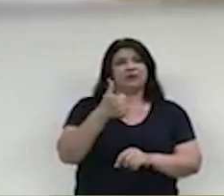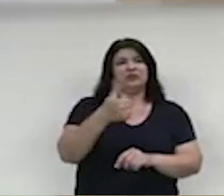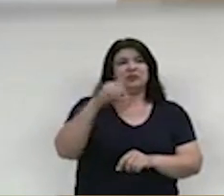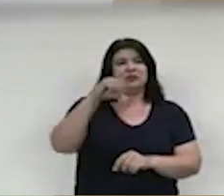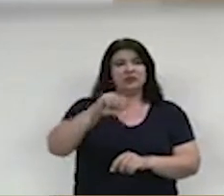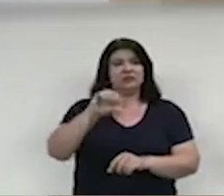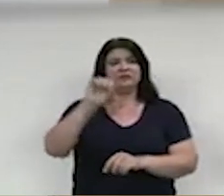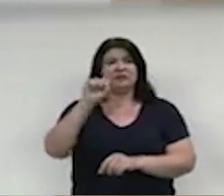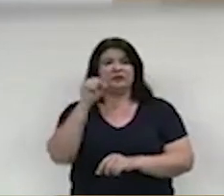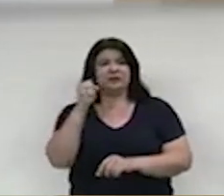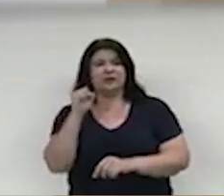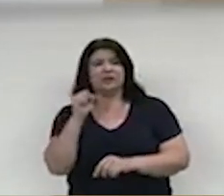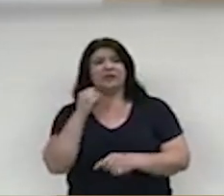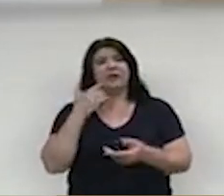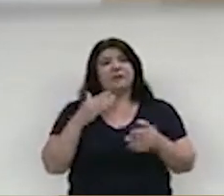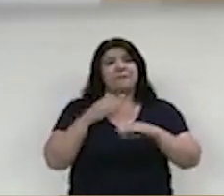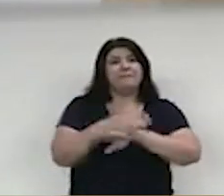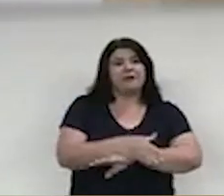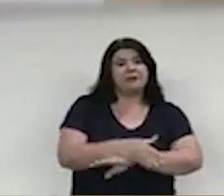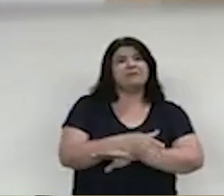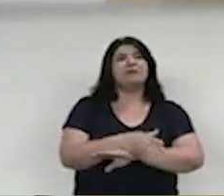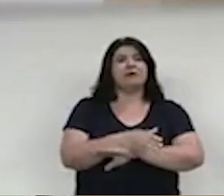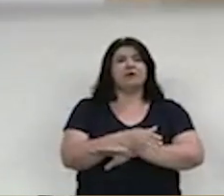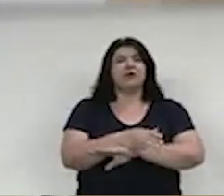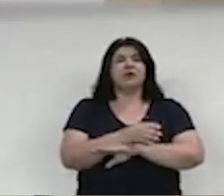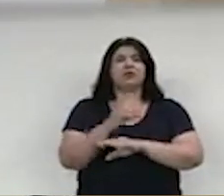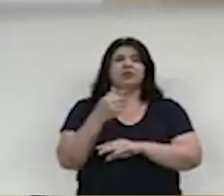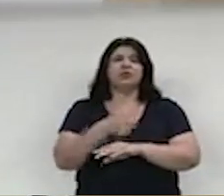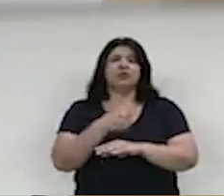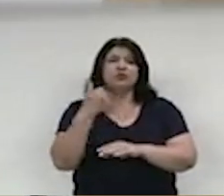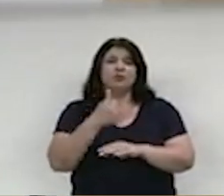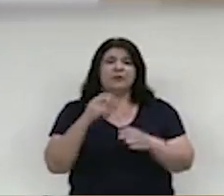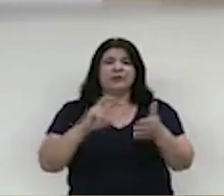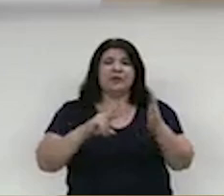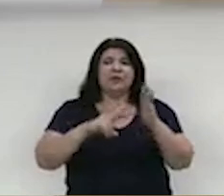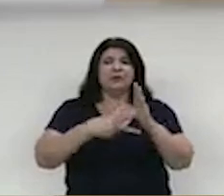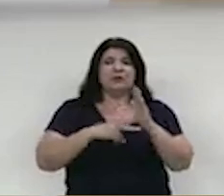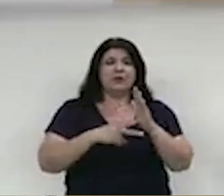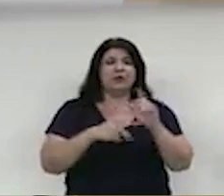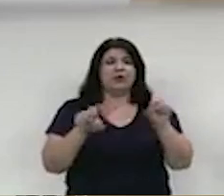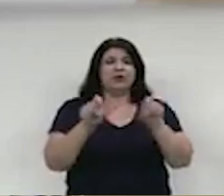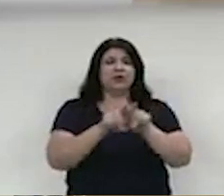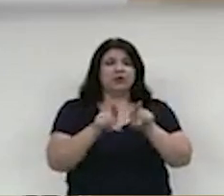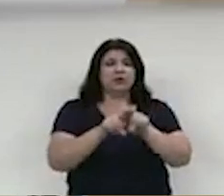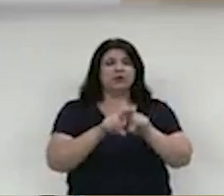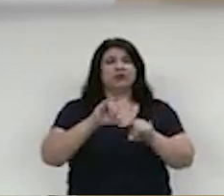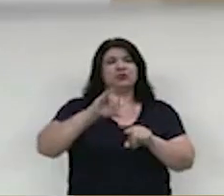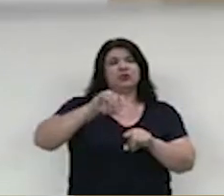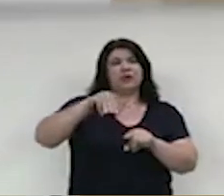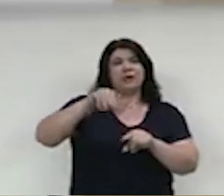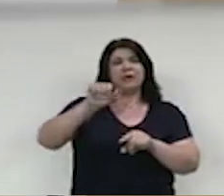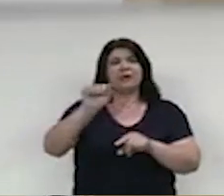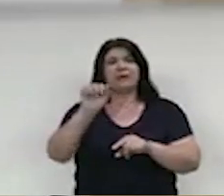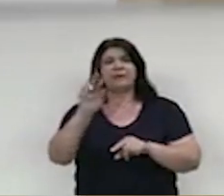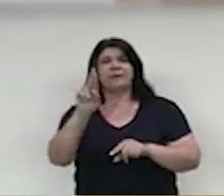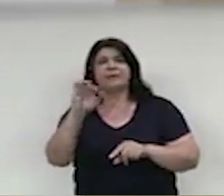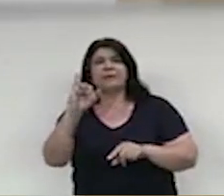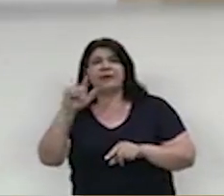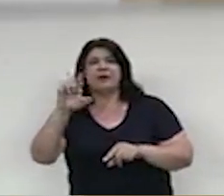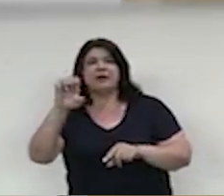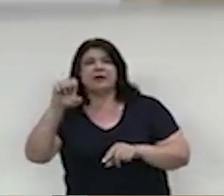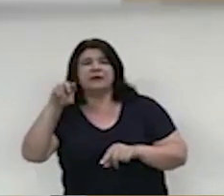dos servidores públicos municipais da nossa cidade, juntamente com a senhora Marilene Torres, a primeira presidente,